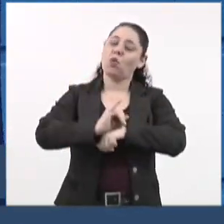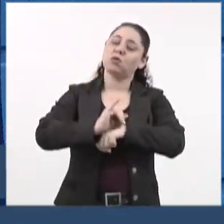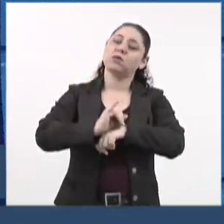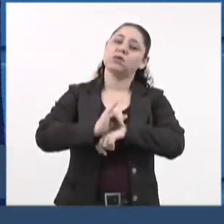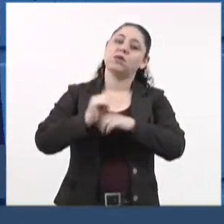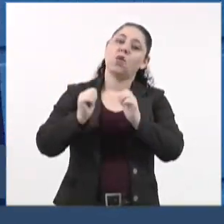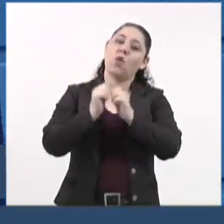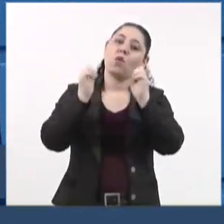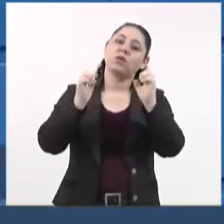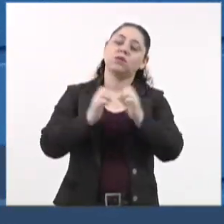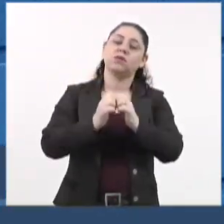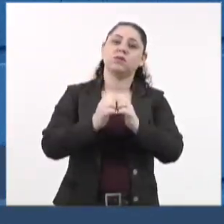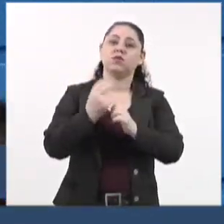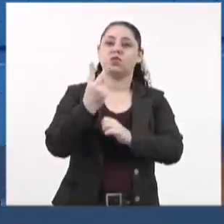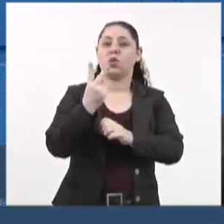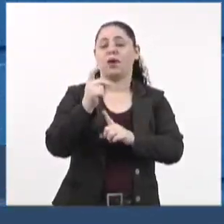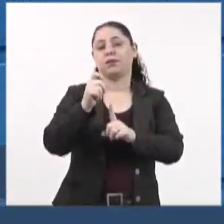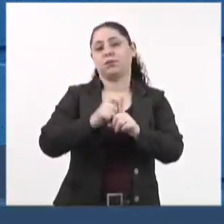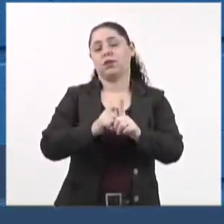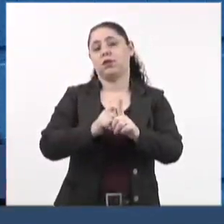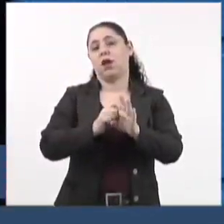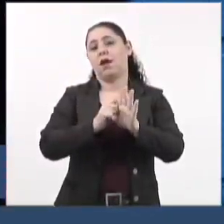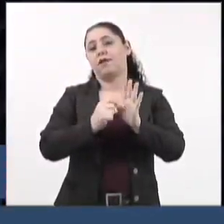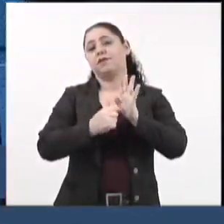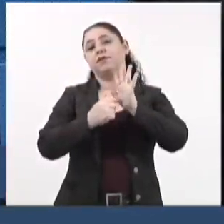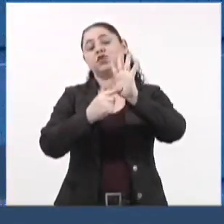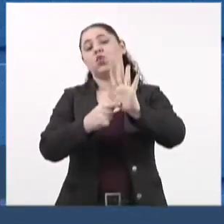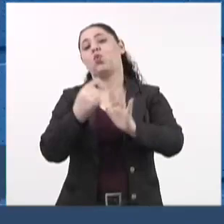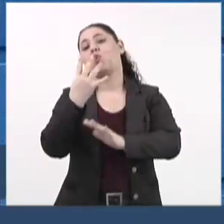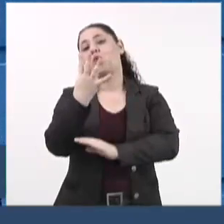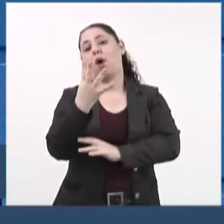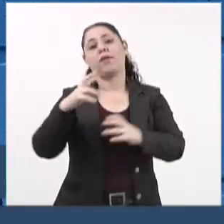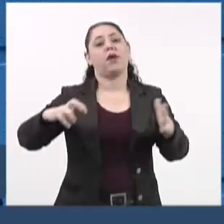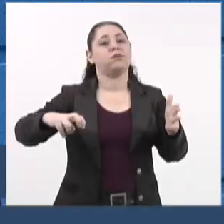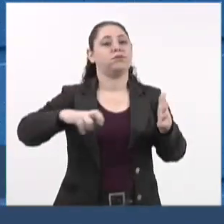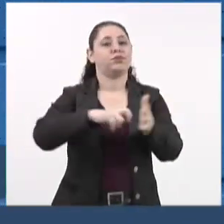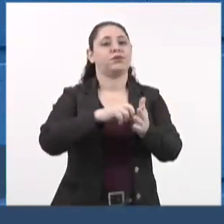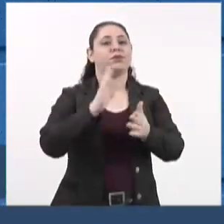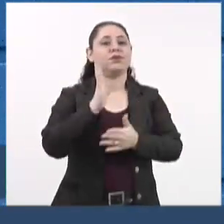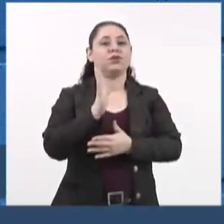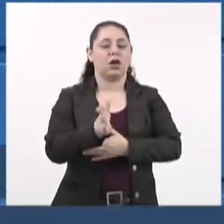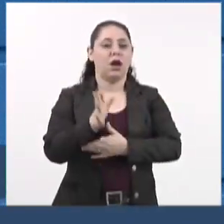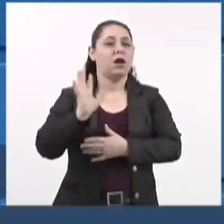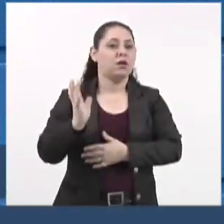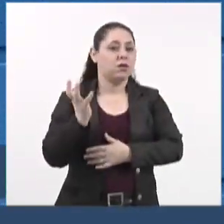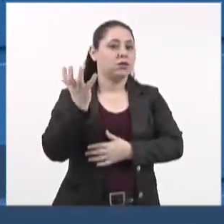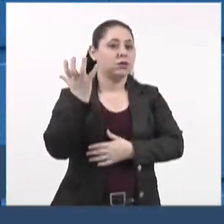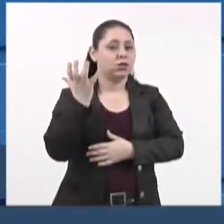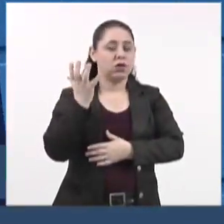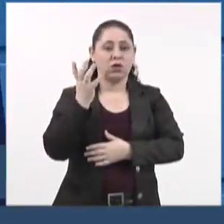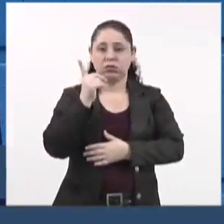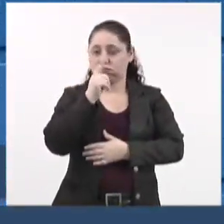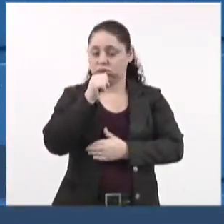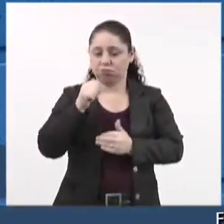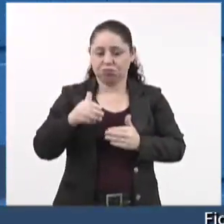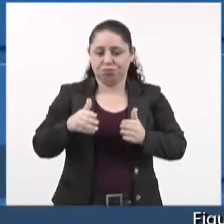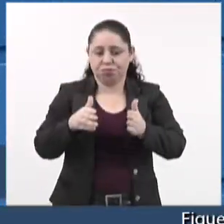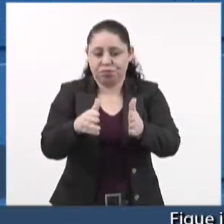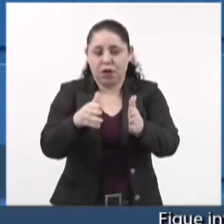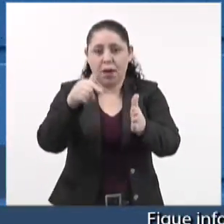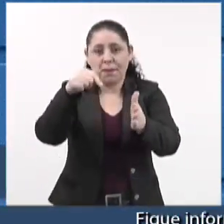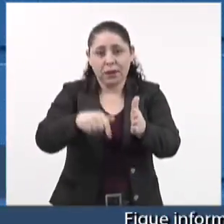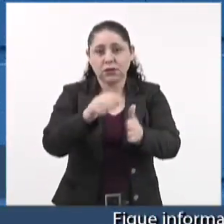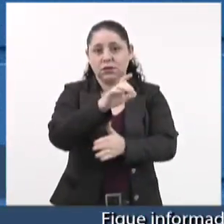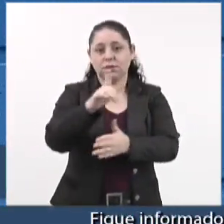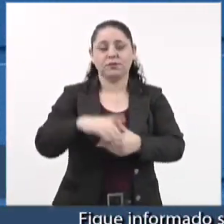Em menos de dois meses, noticiou-se pelo menos quatro acidentes que ocorreram em córregos na capital. Na